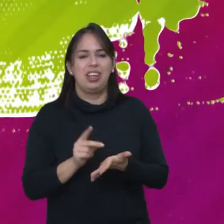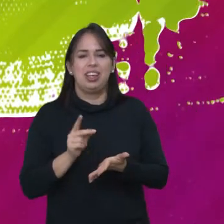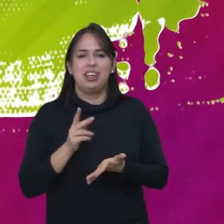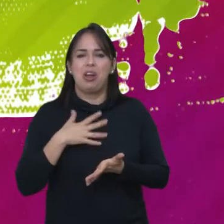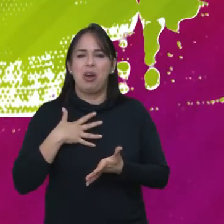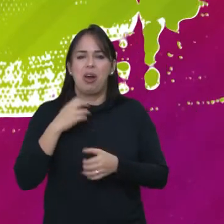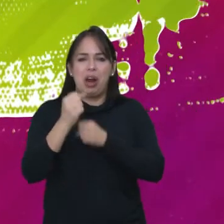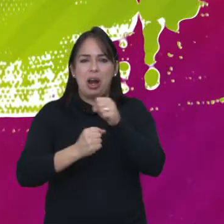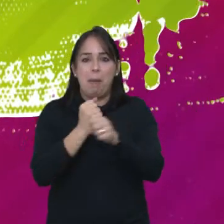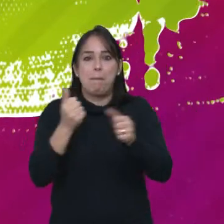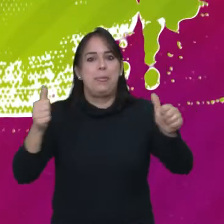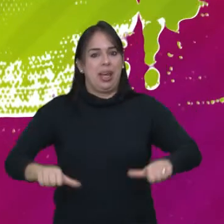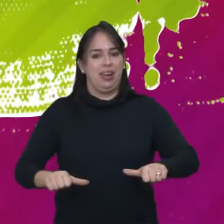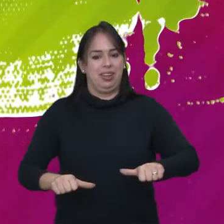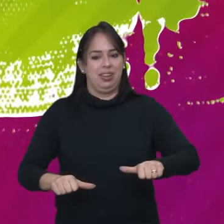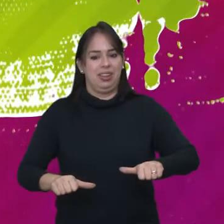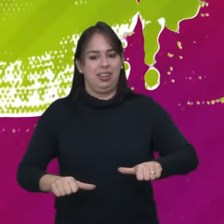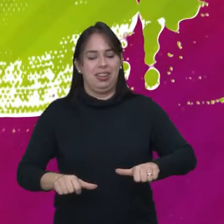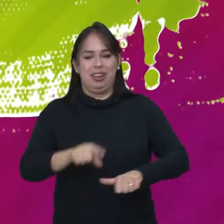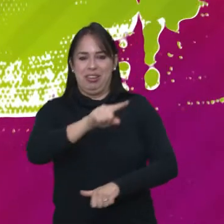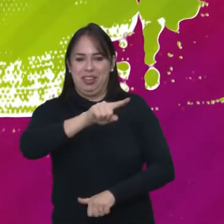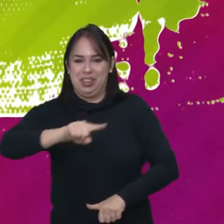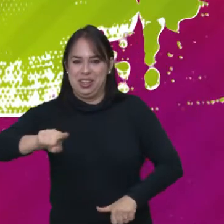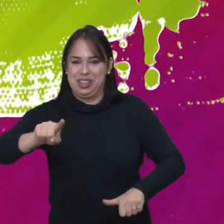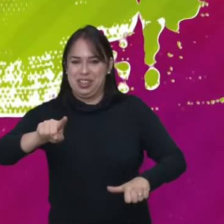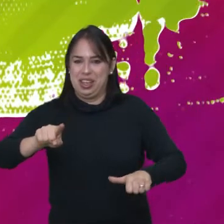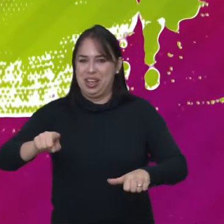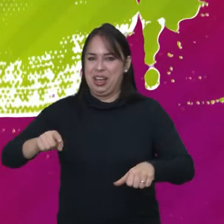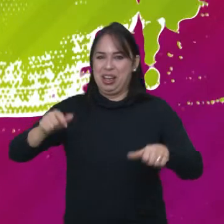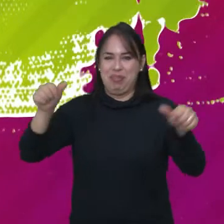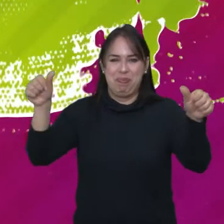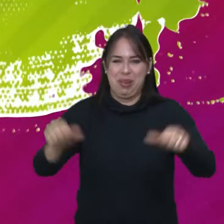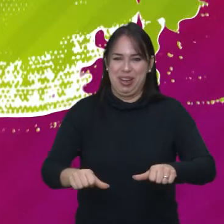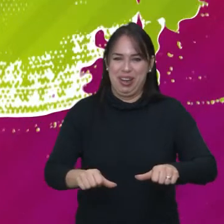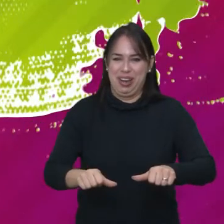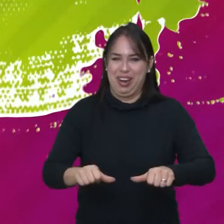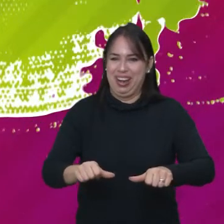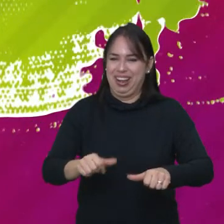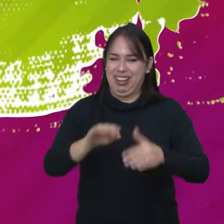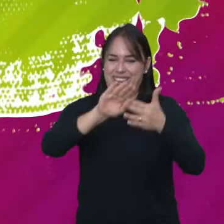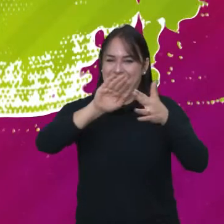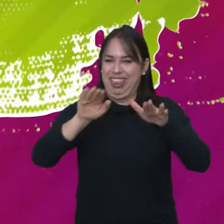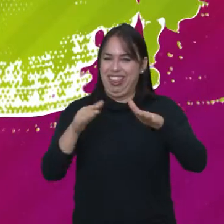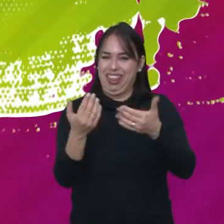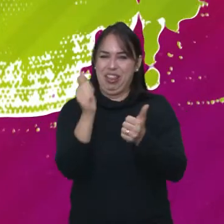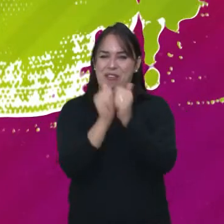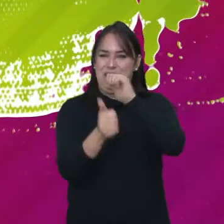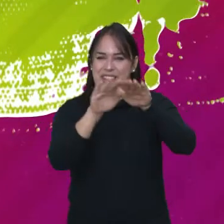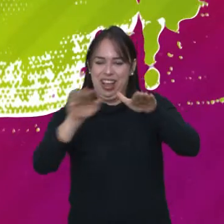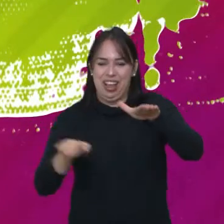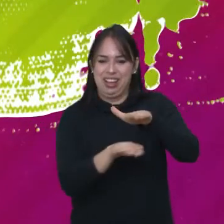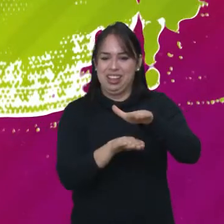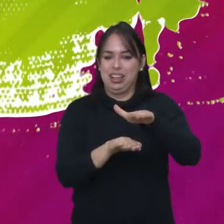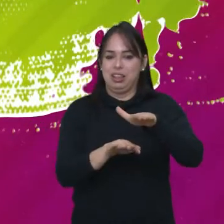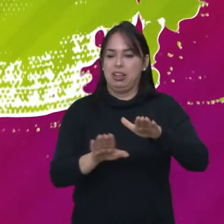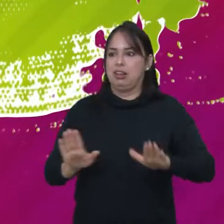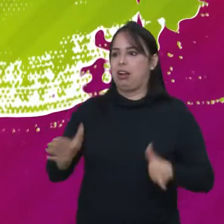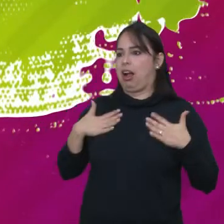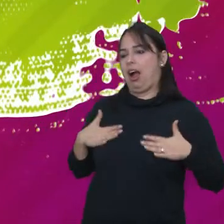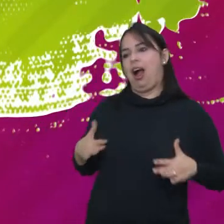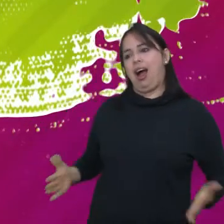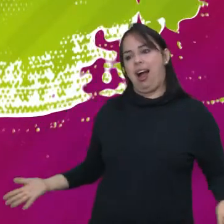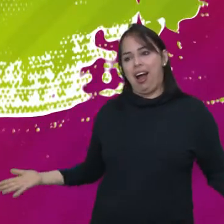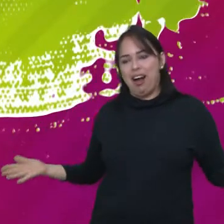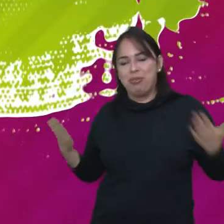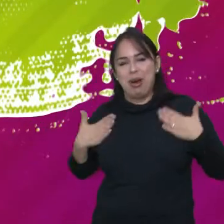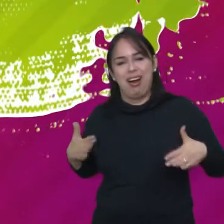Lá pra ti Pode ser um ano igualzinho, né? Um outro ano de rebaixamento Ah, mas se... Tchacalma, Farid Tchacalma